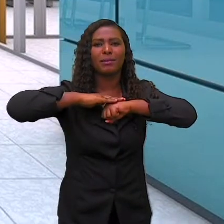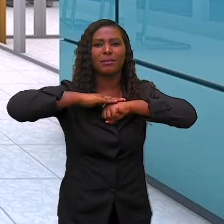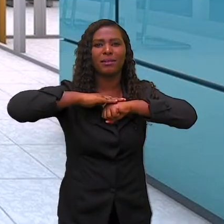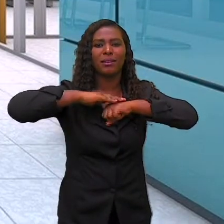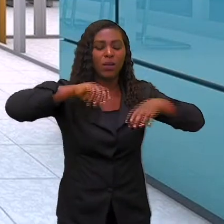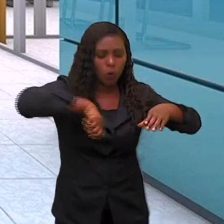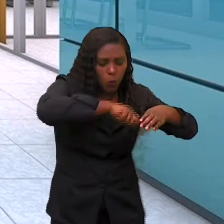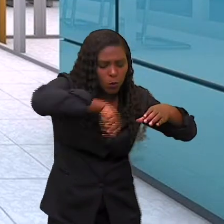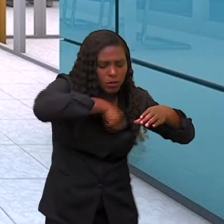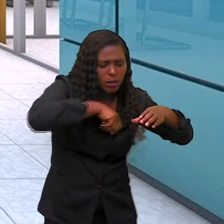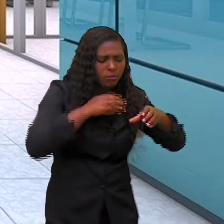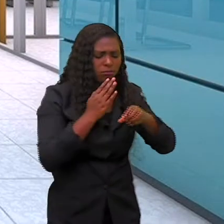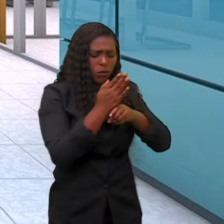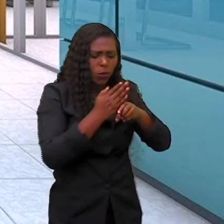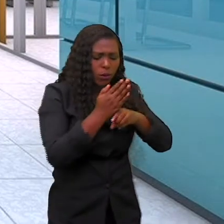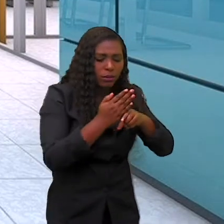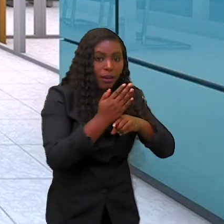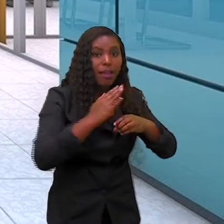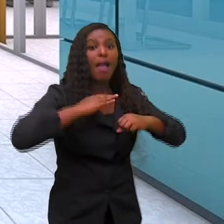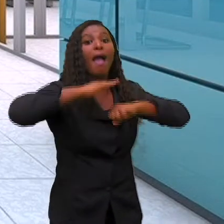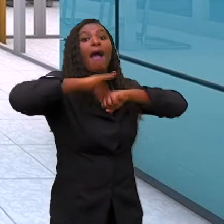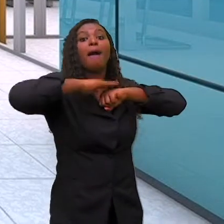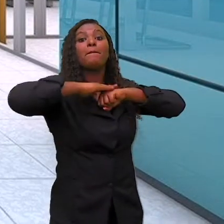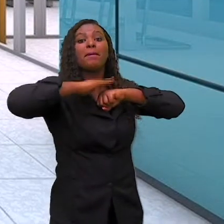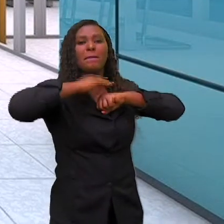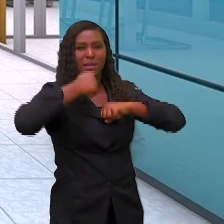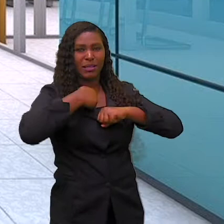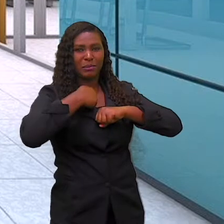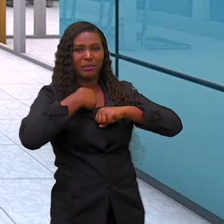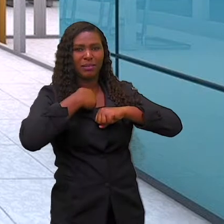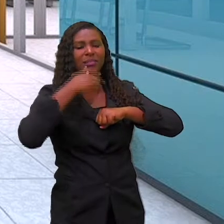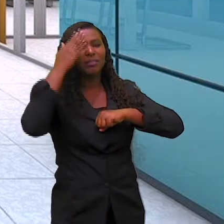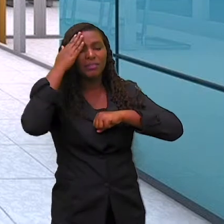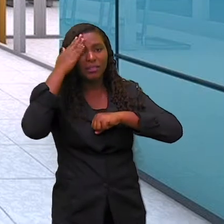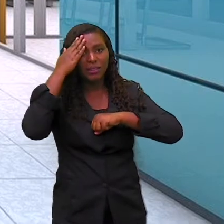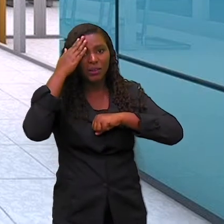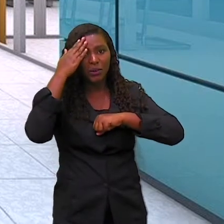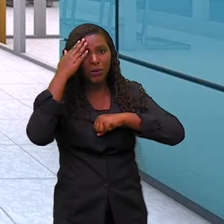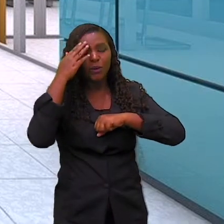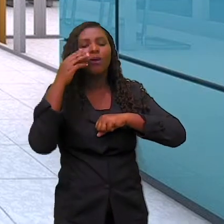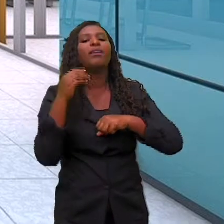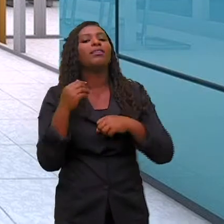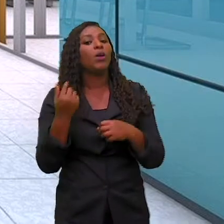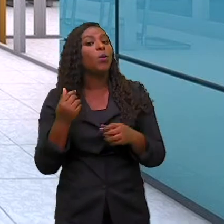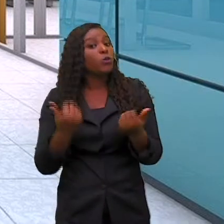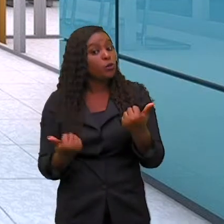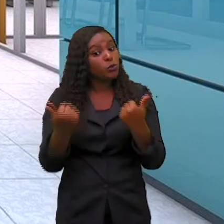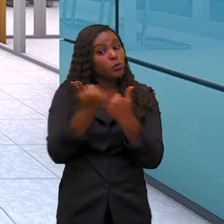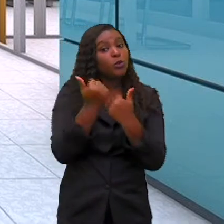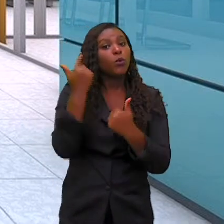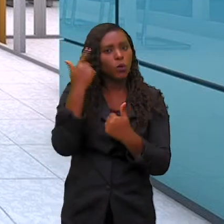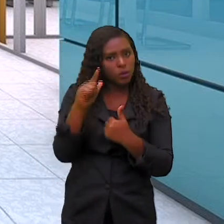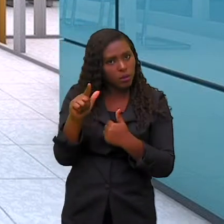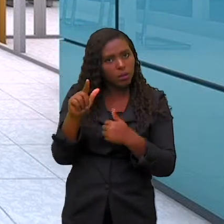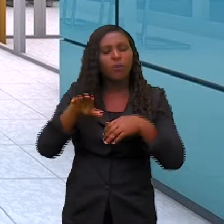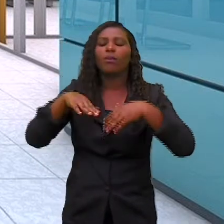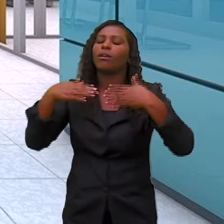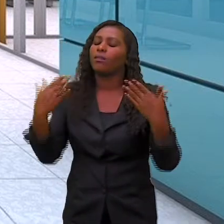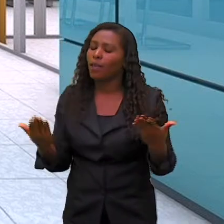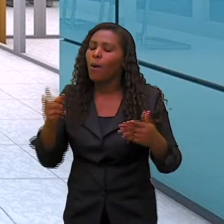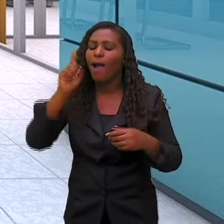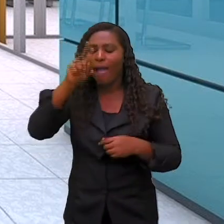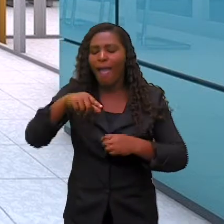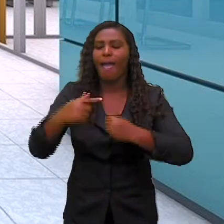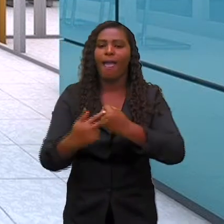Consegui encaixar? Então é reflexiva. Olha o slide aí pra vocês lembrarem, ó. Observem